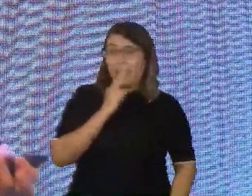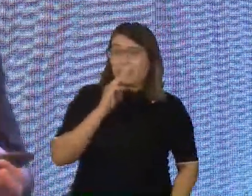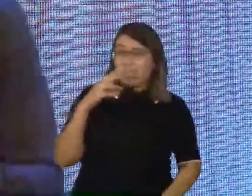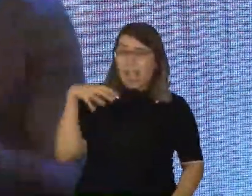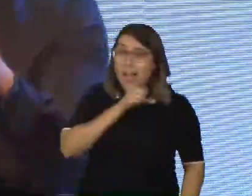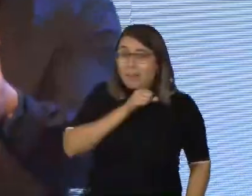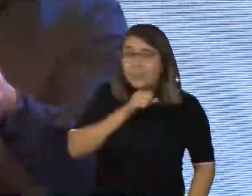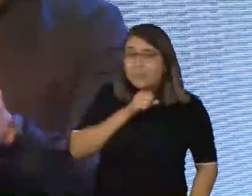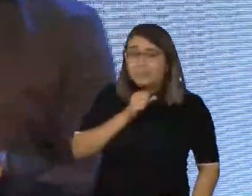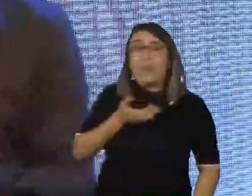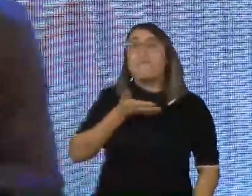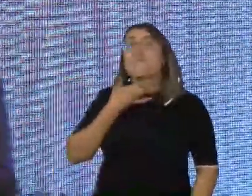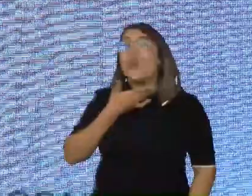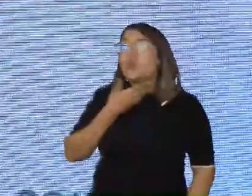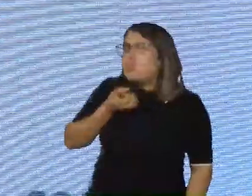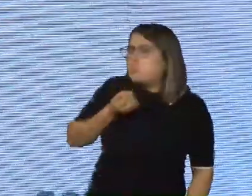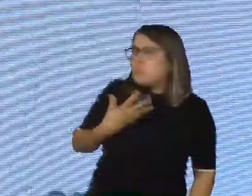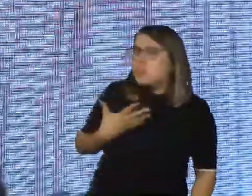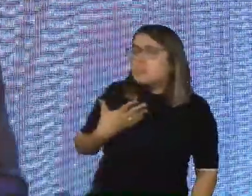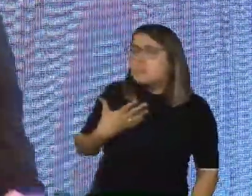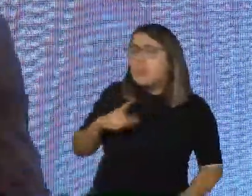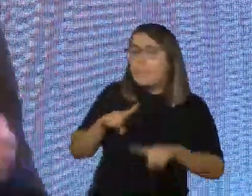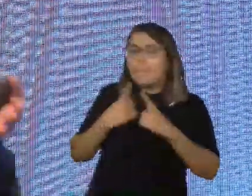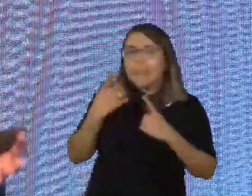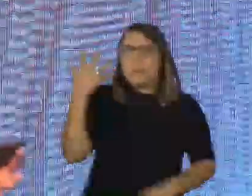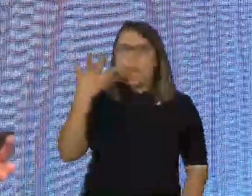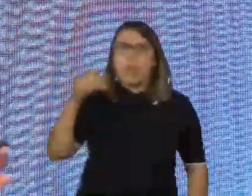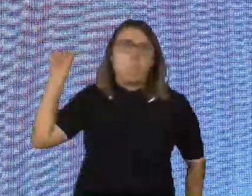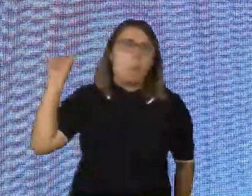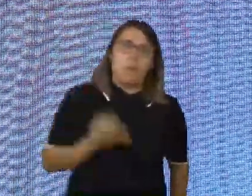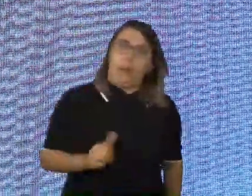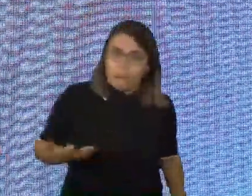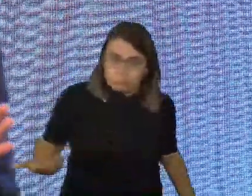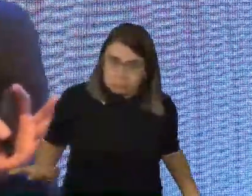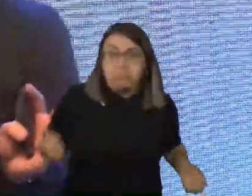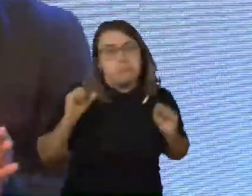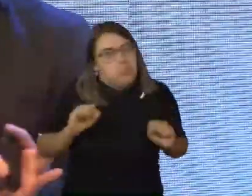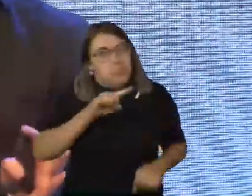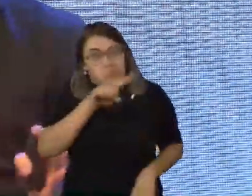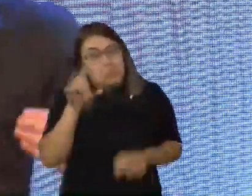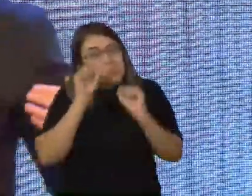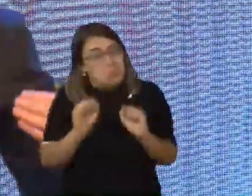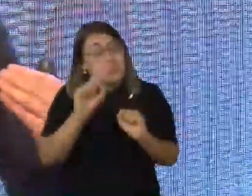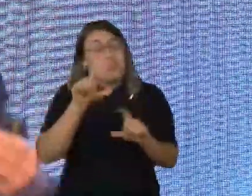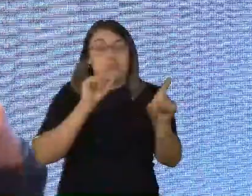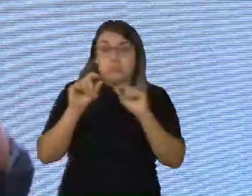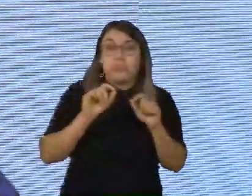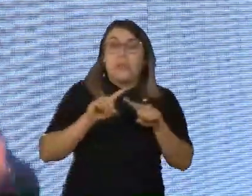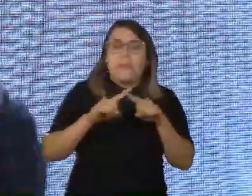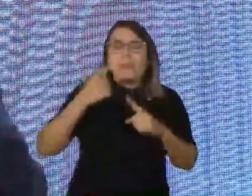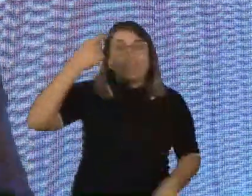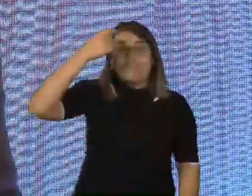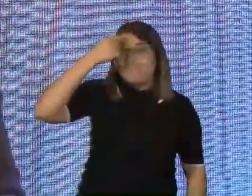pode achar o meu tom de voz bom, ou pode achar que essa palestra é uma merda. Sim ou não? Pode. Qualquer um de vocês pode estar achando isso. E essa é a nossa